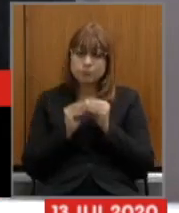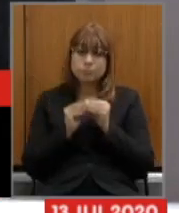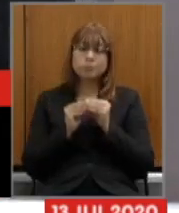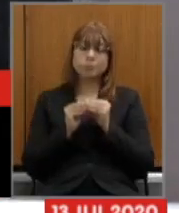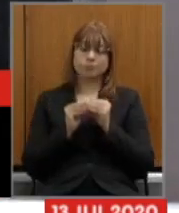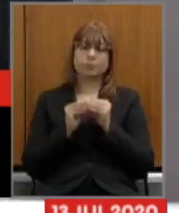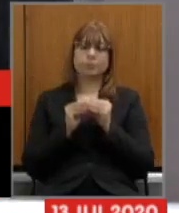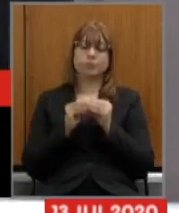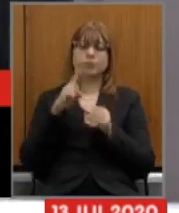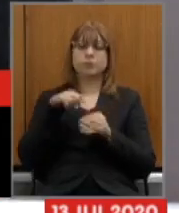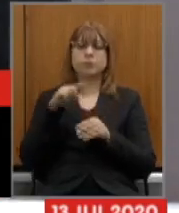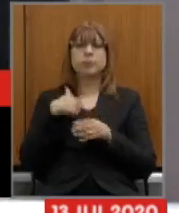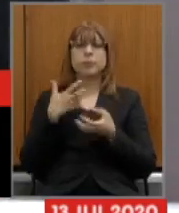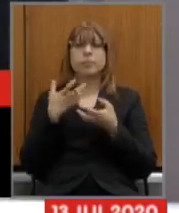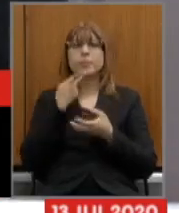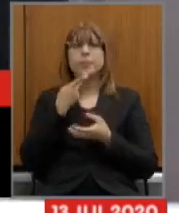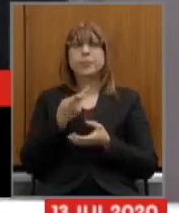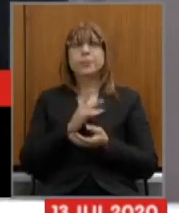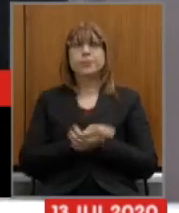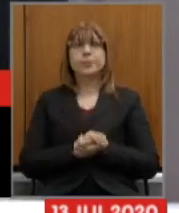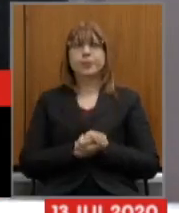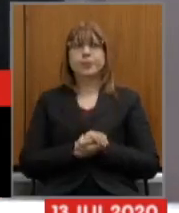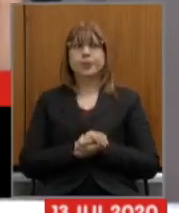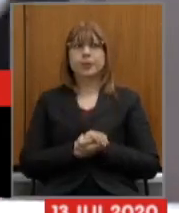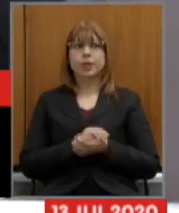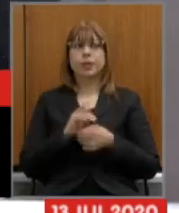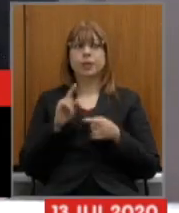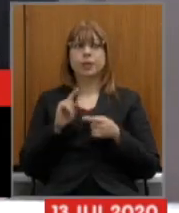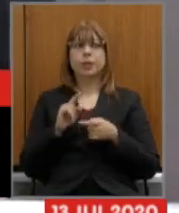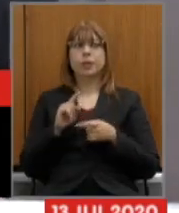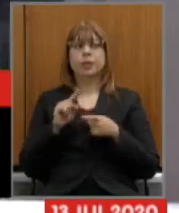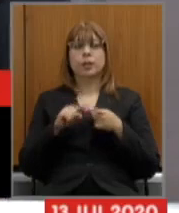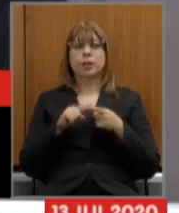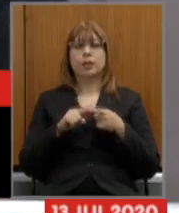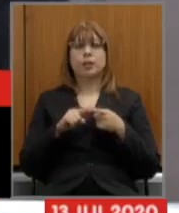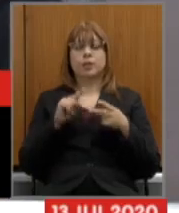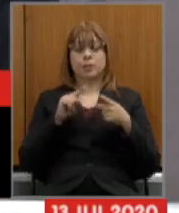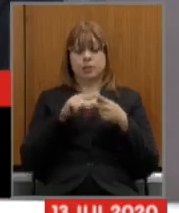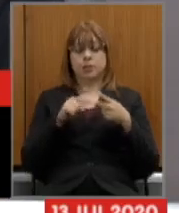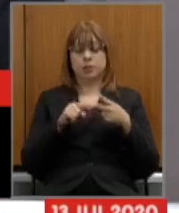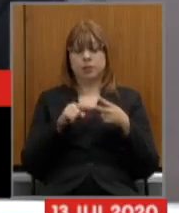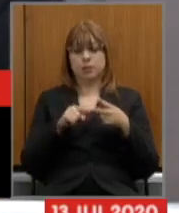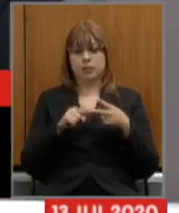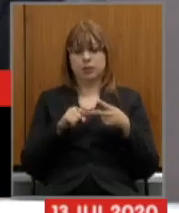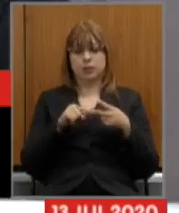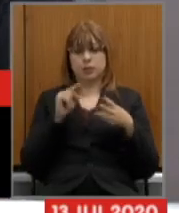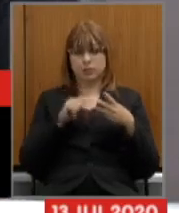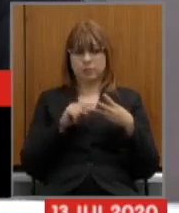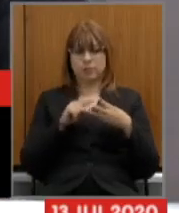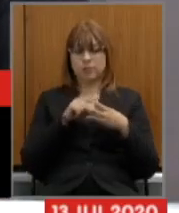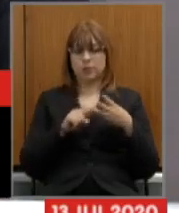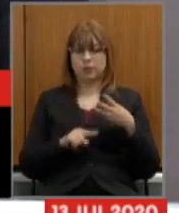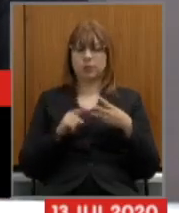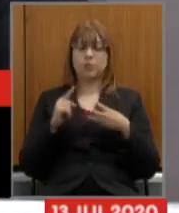eminentes deputados eu gostaria de citar sobre o deputado Arlen deputada Celise e também deputado Carlos Pimenta